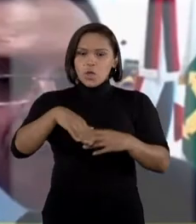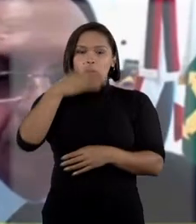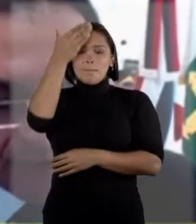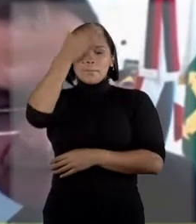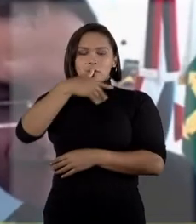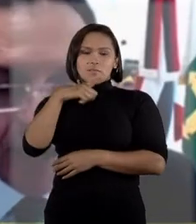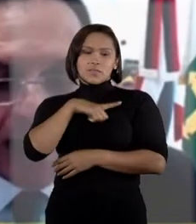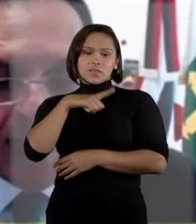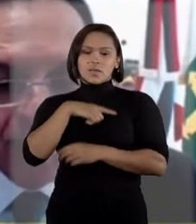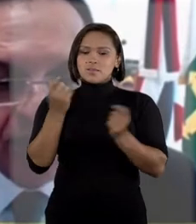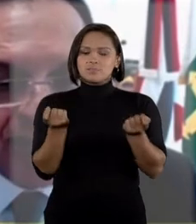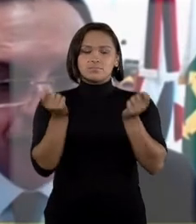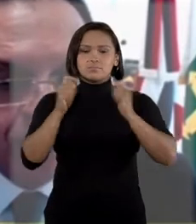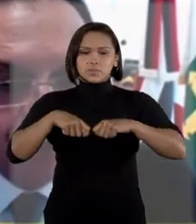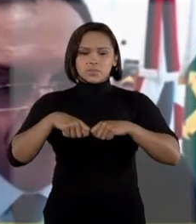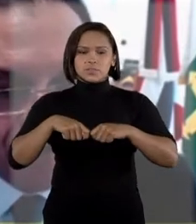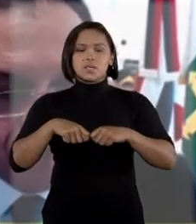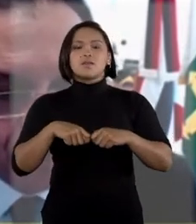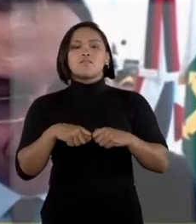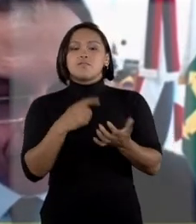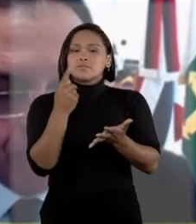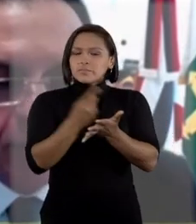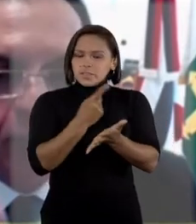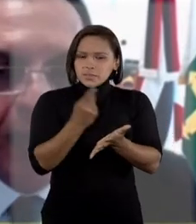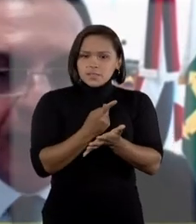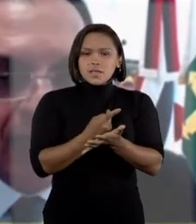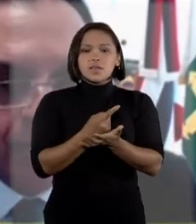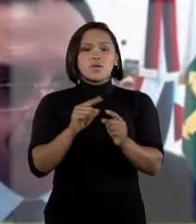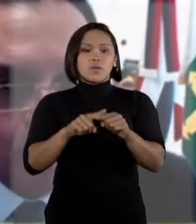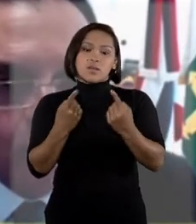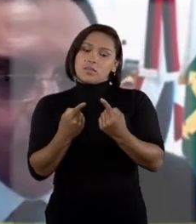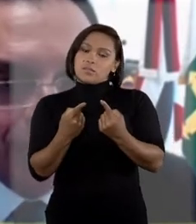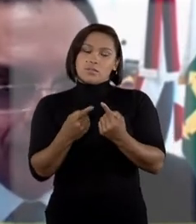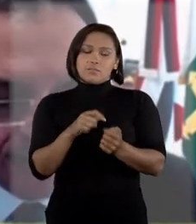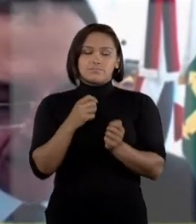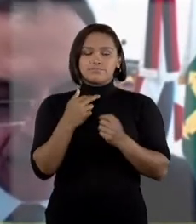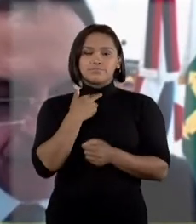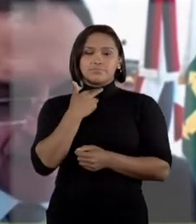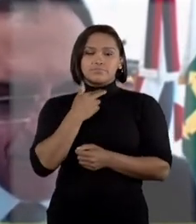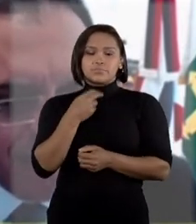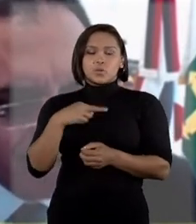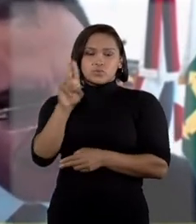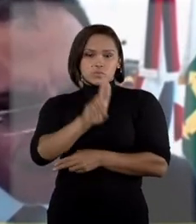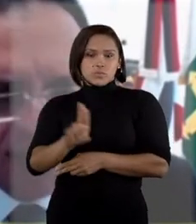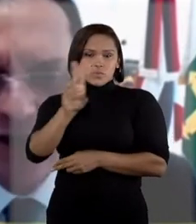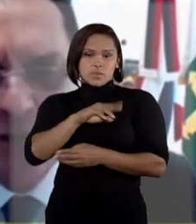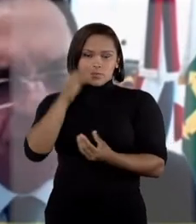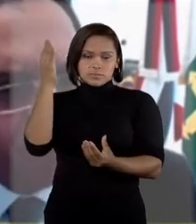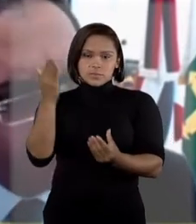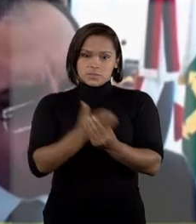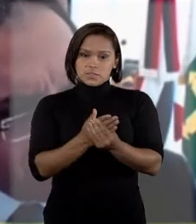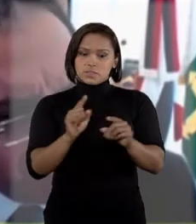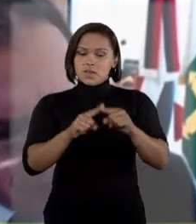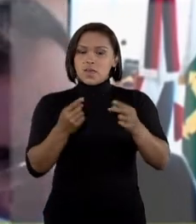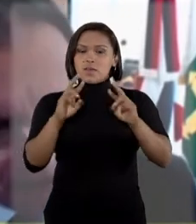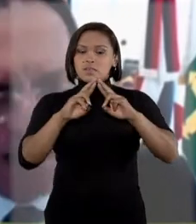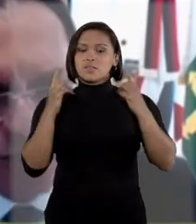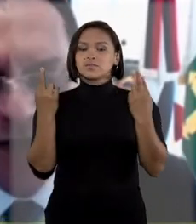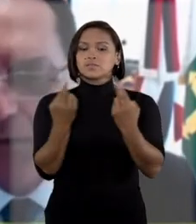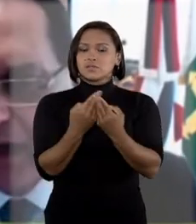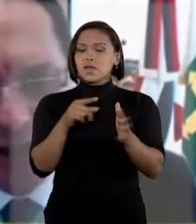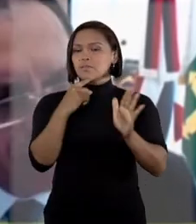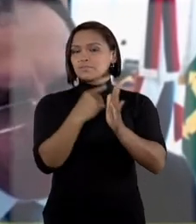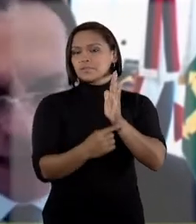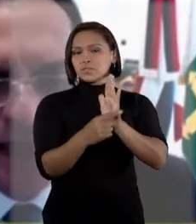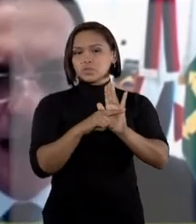sem ter competência provoca prova ilícita, sem a possibilidade de aproveitamento do que foi obtido. Assim, o colegiado declarou a